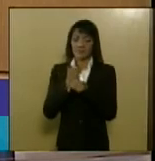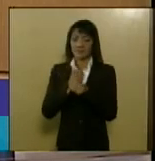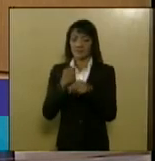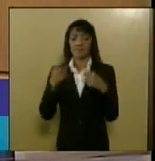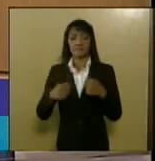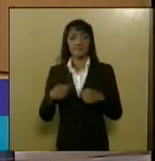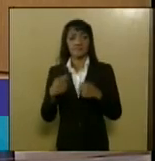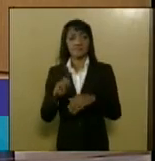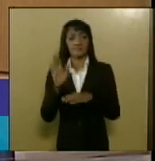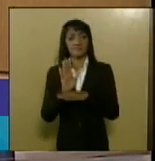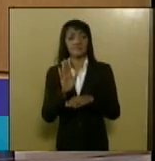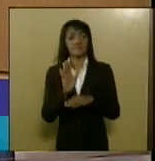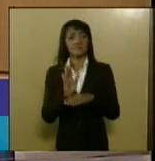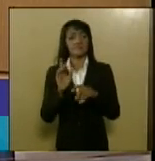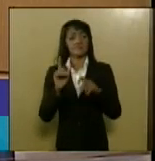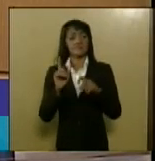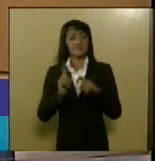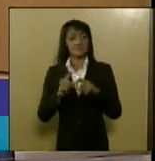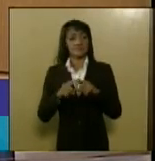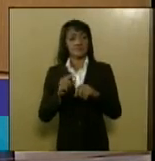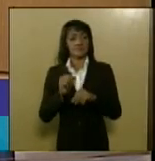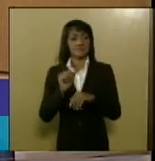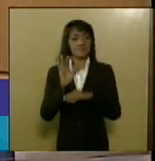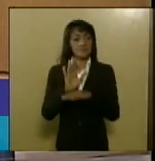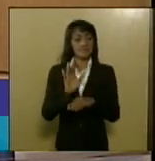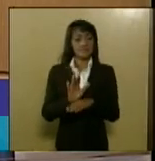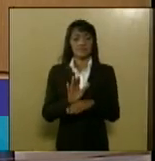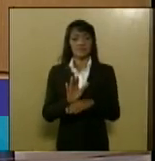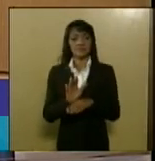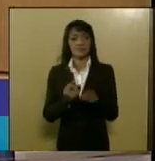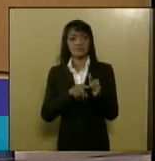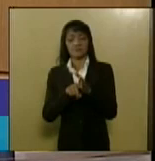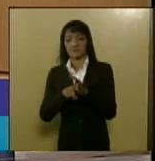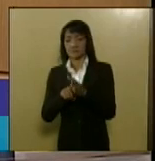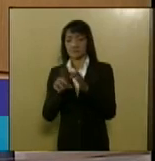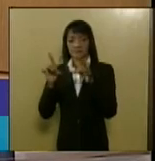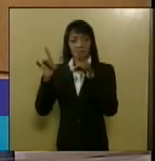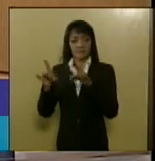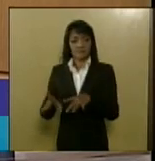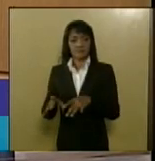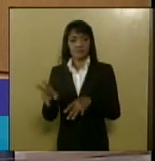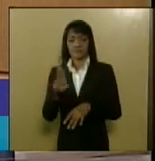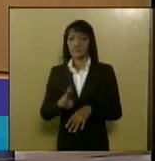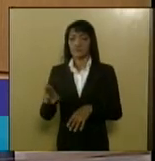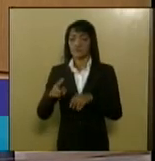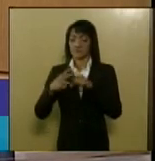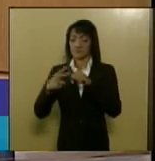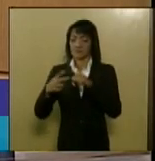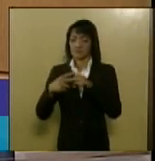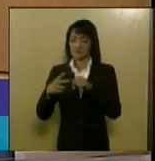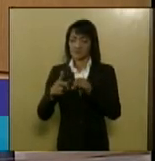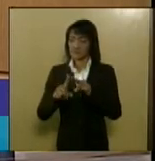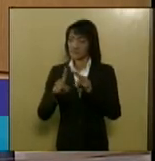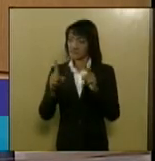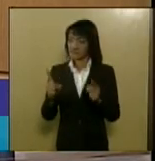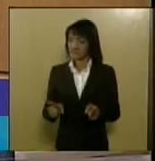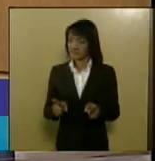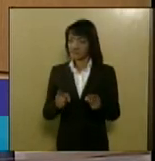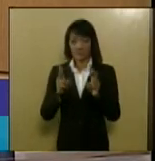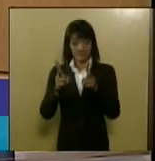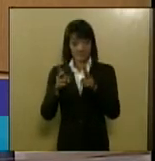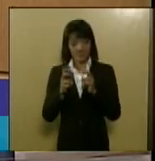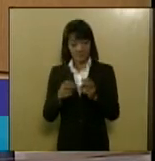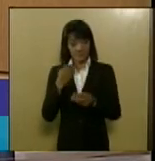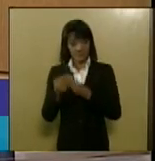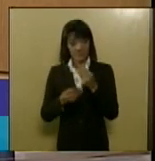de ajuda médica ajuda especializada para abandonar o uso do cigarro mas vocês veem aí quando o